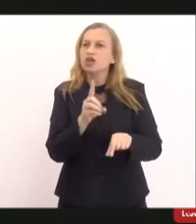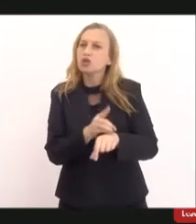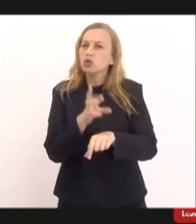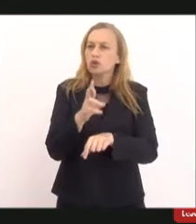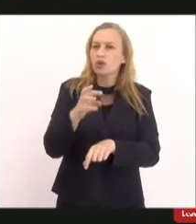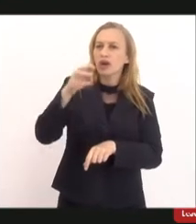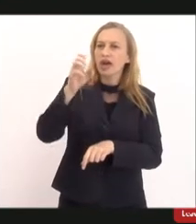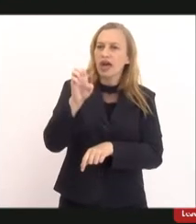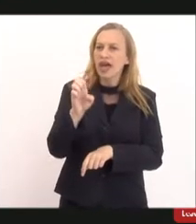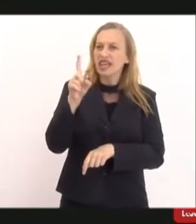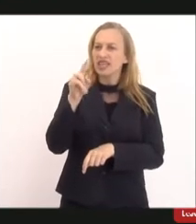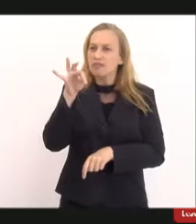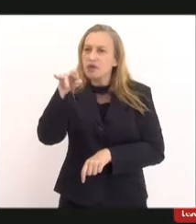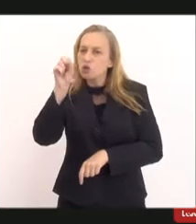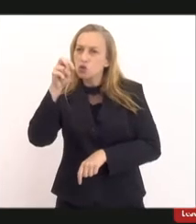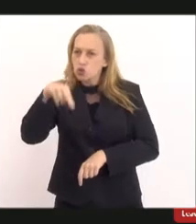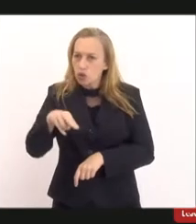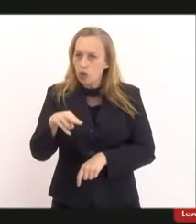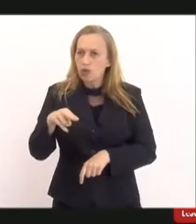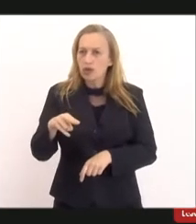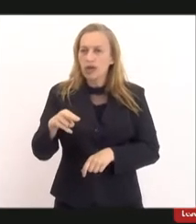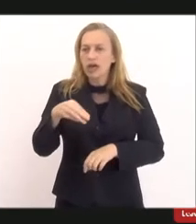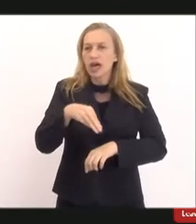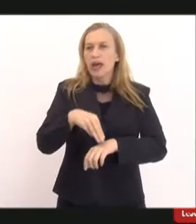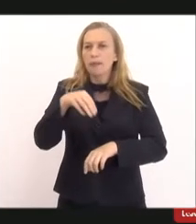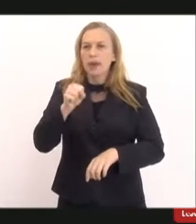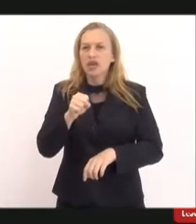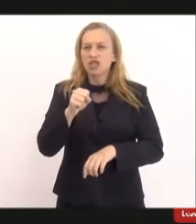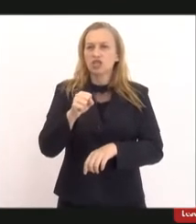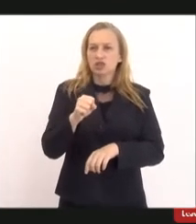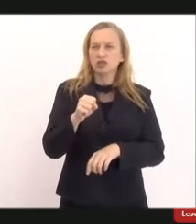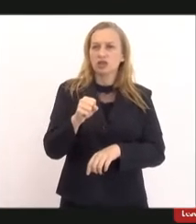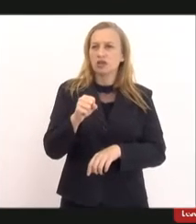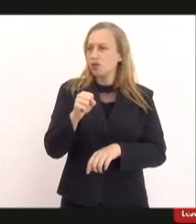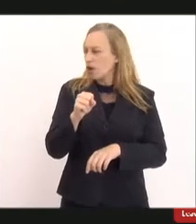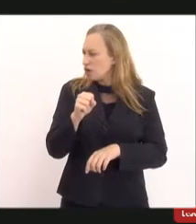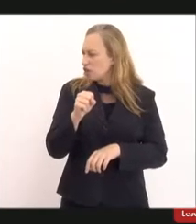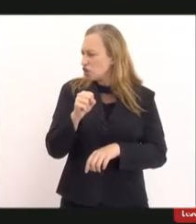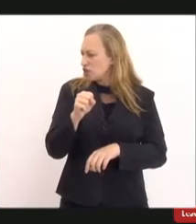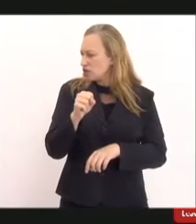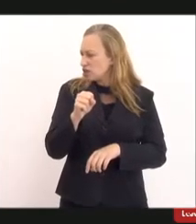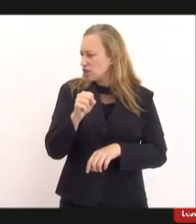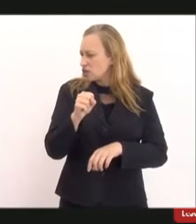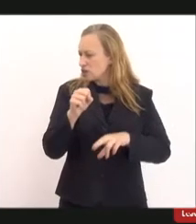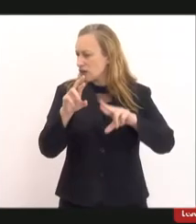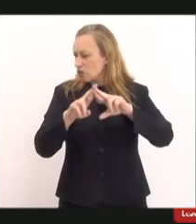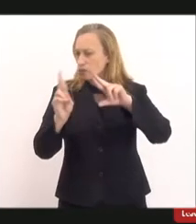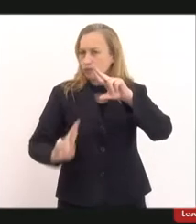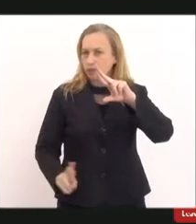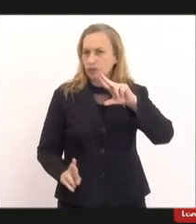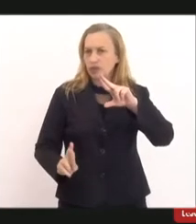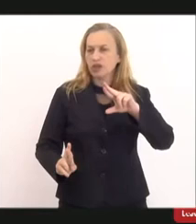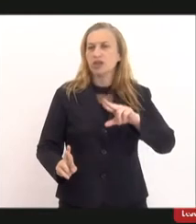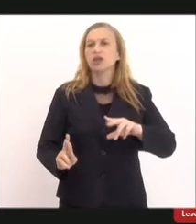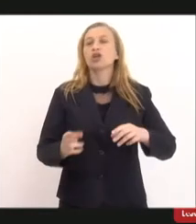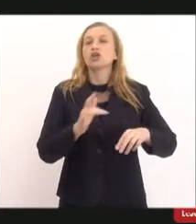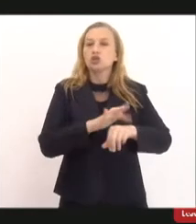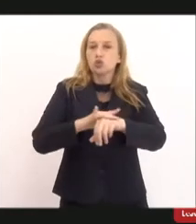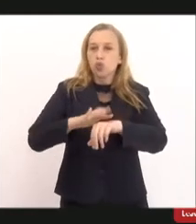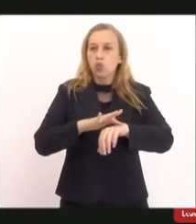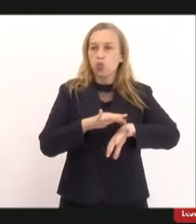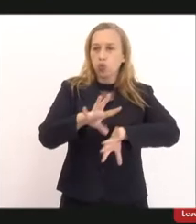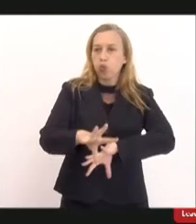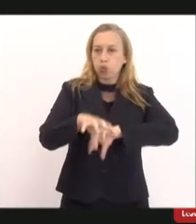doutor Edmilson Migovski, ele é mestre em medicina pela UFRJ e doutor em medicina em concentração de doenças